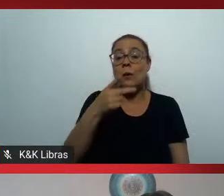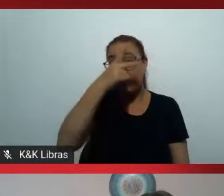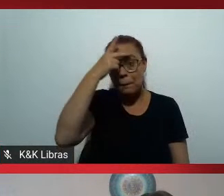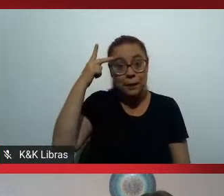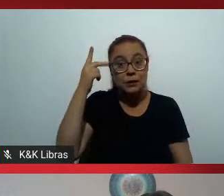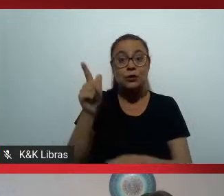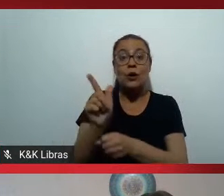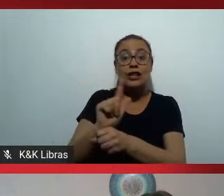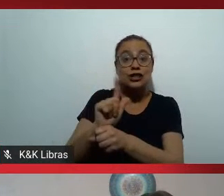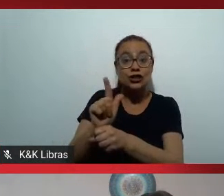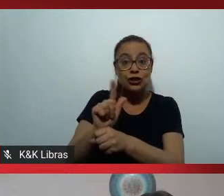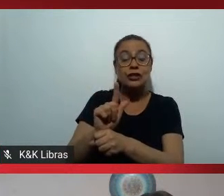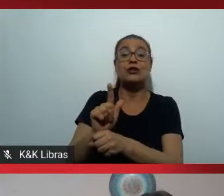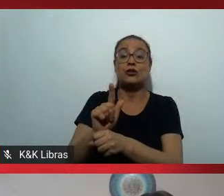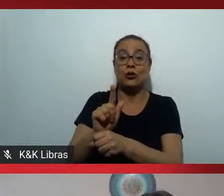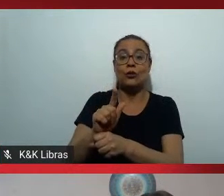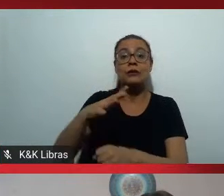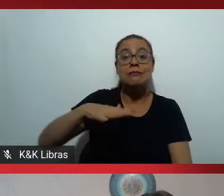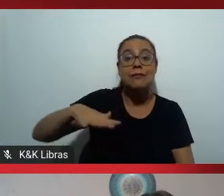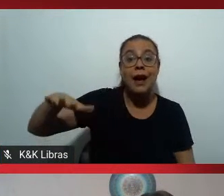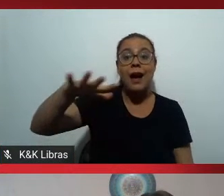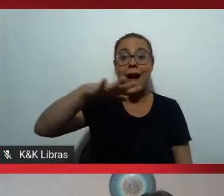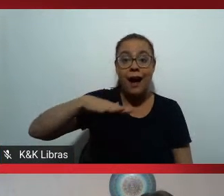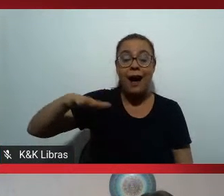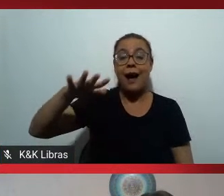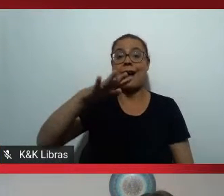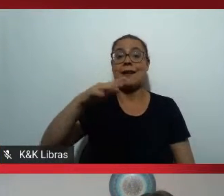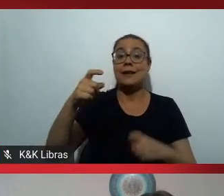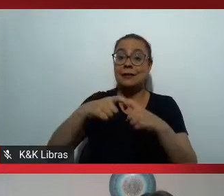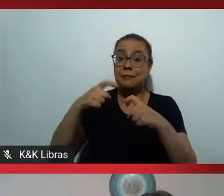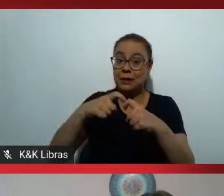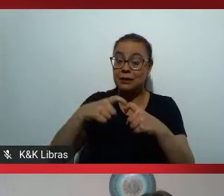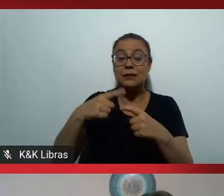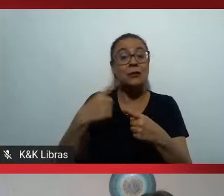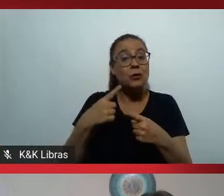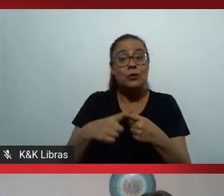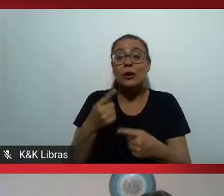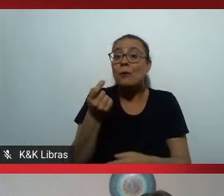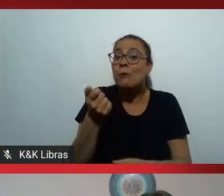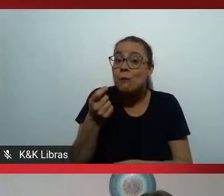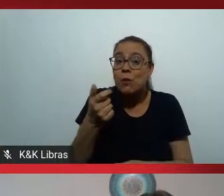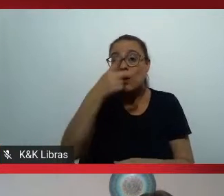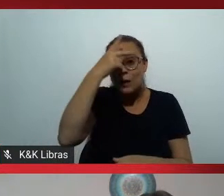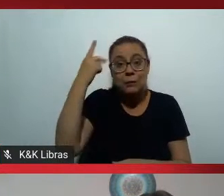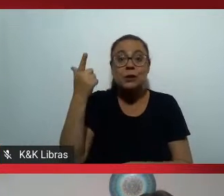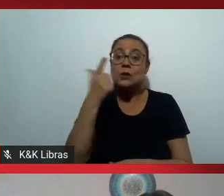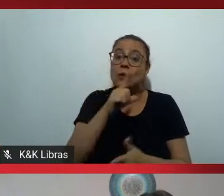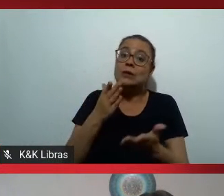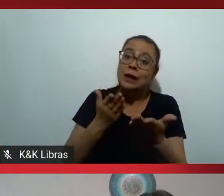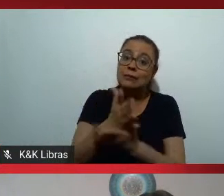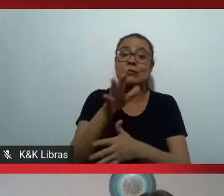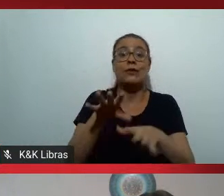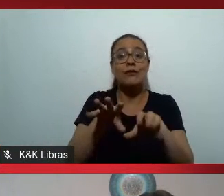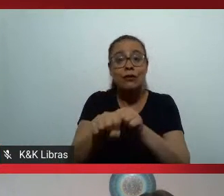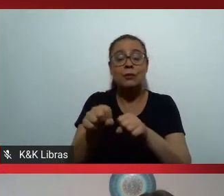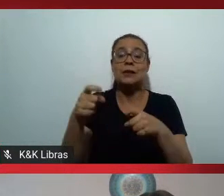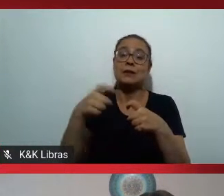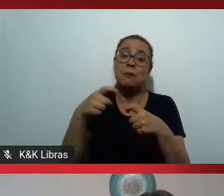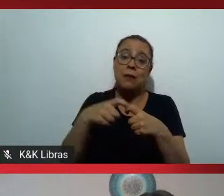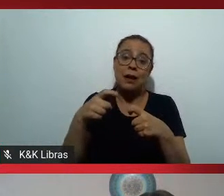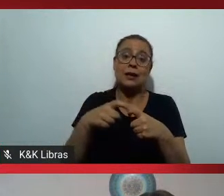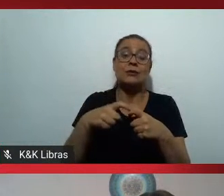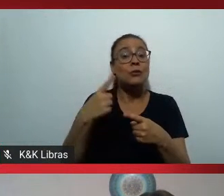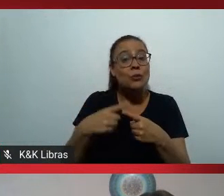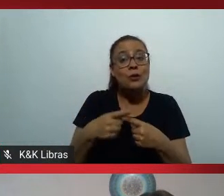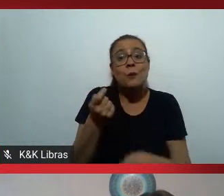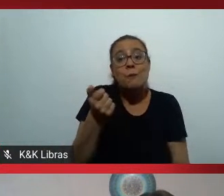posições em empresas da área hospitalar incluindo hospitais porque se formam poucos médicos e porque se formam poucos médicos porque existem poucas